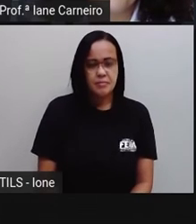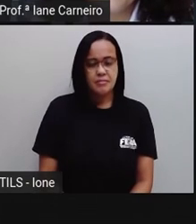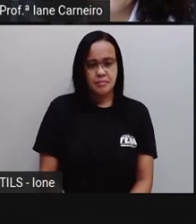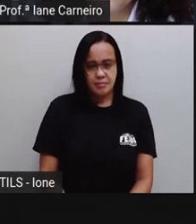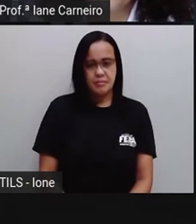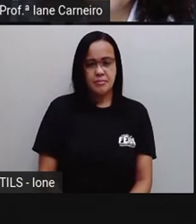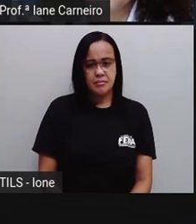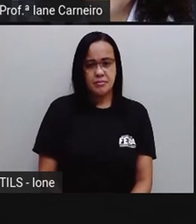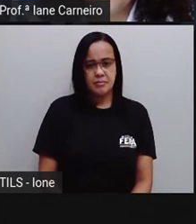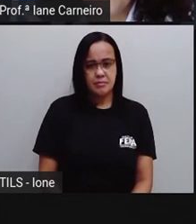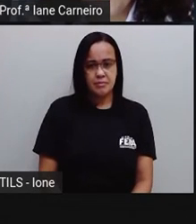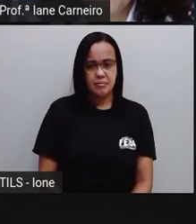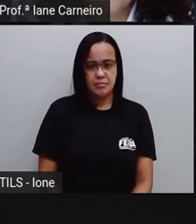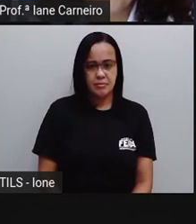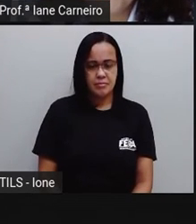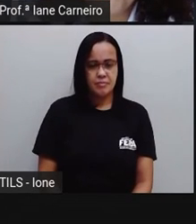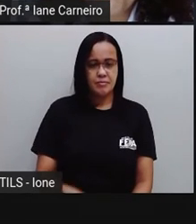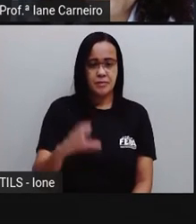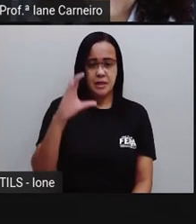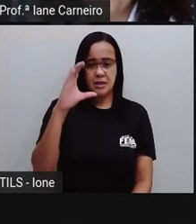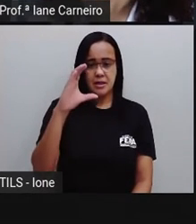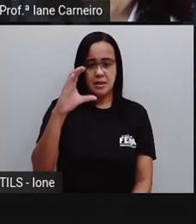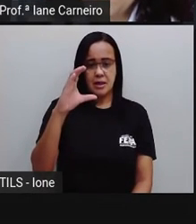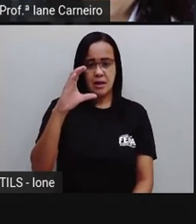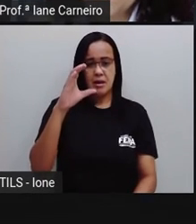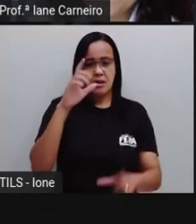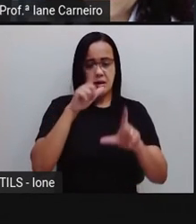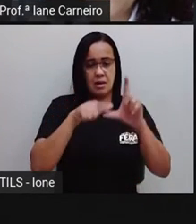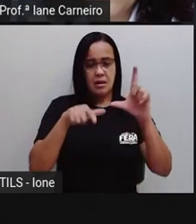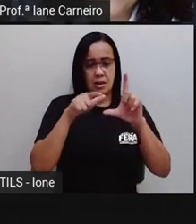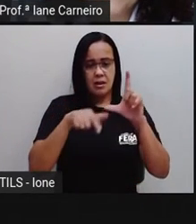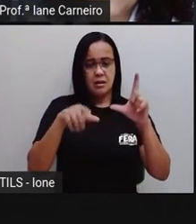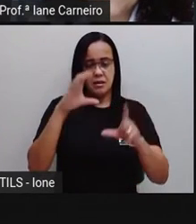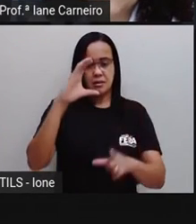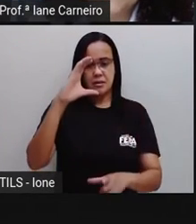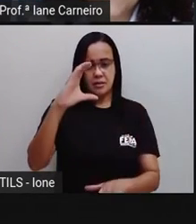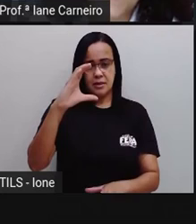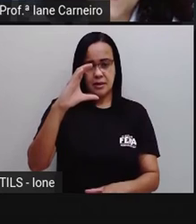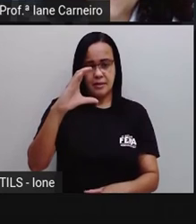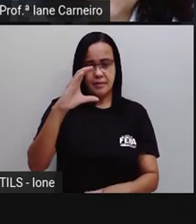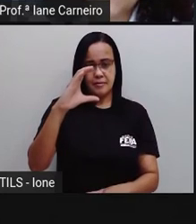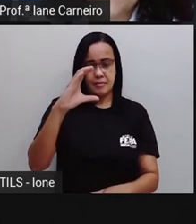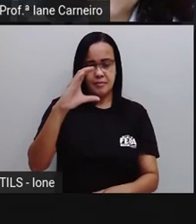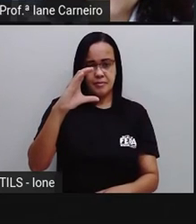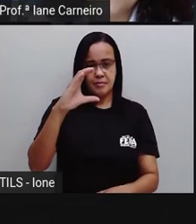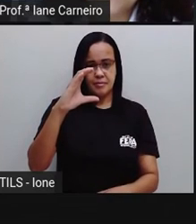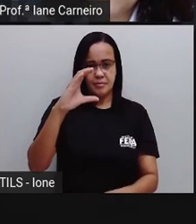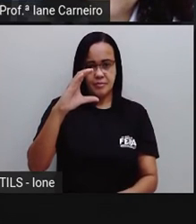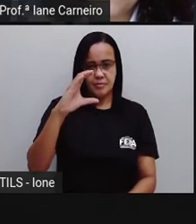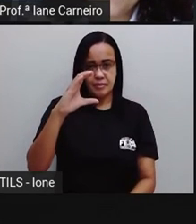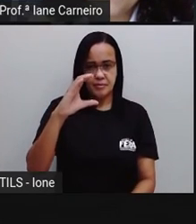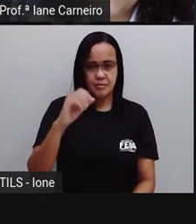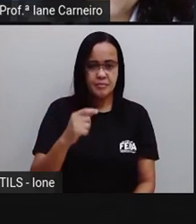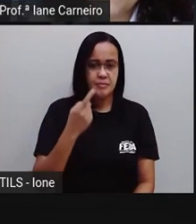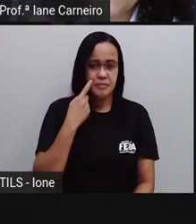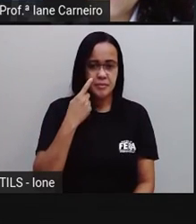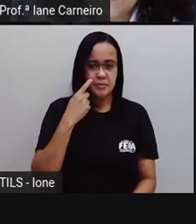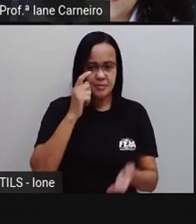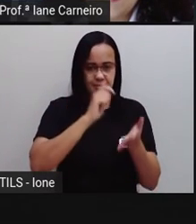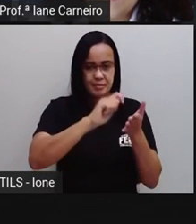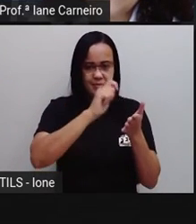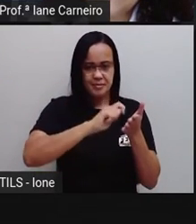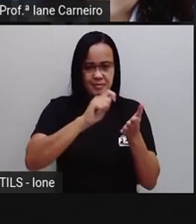Jóia? Próxima palavra. Próxima letra, né? Com a letra C. E, escrevam aí,